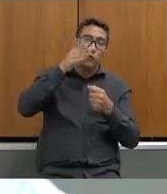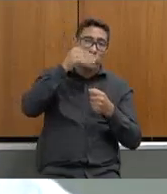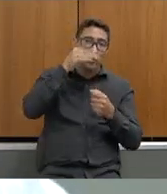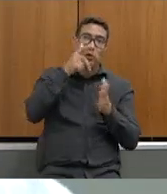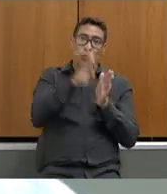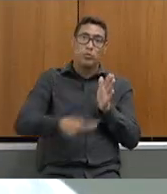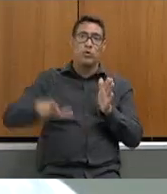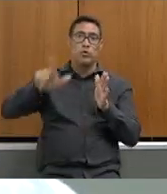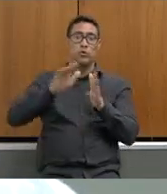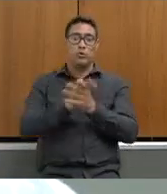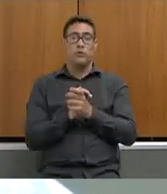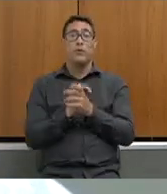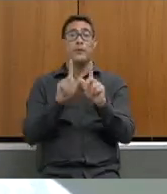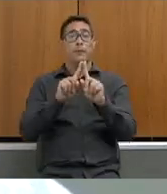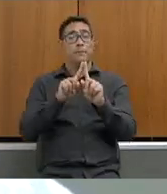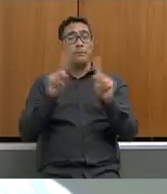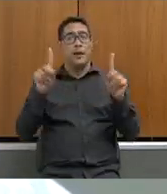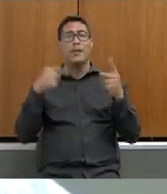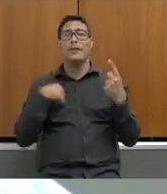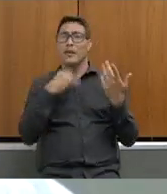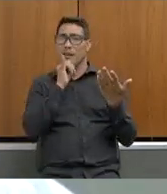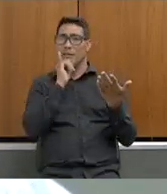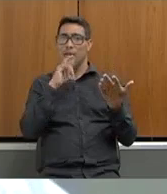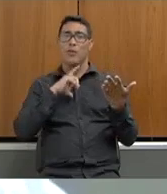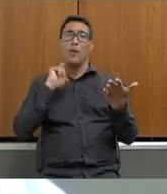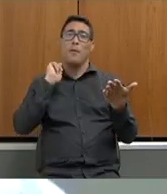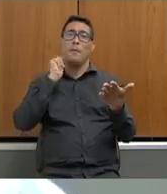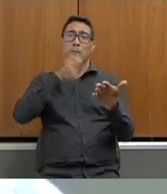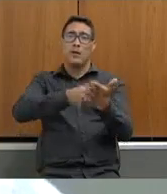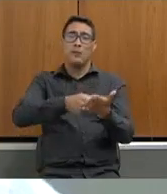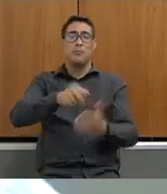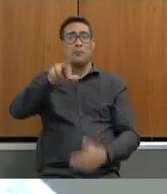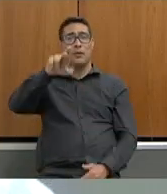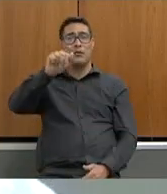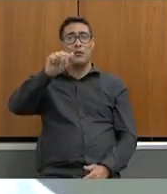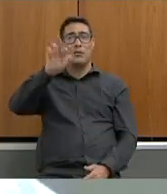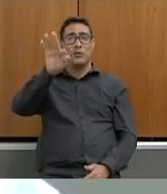voltaria secretário a questão do pagamento do rateio